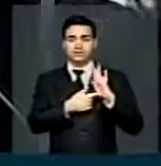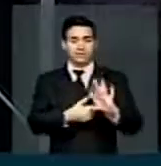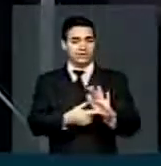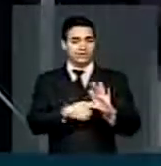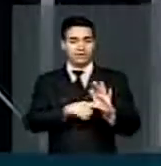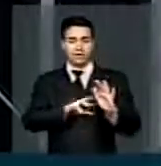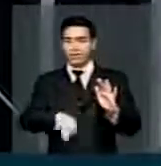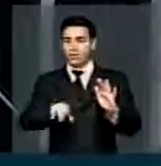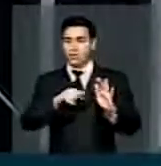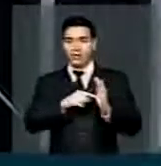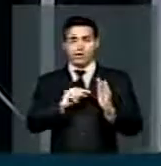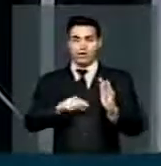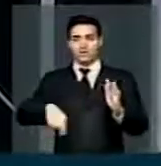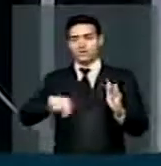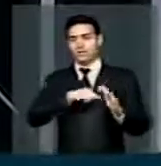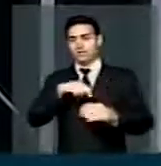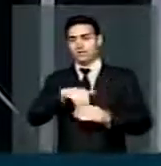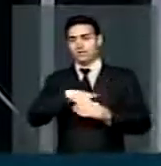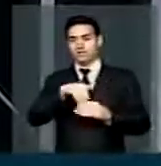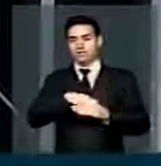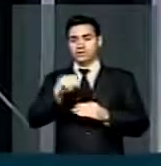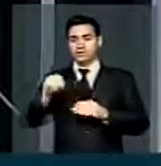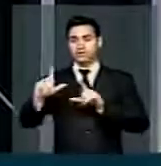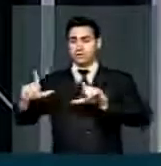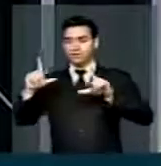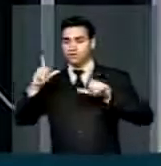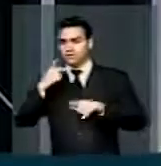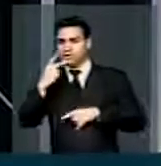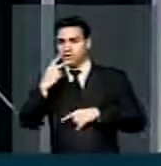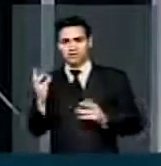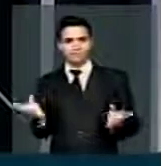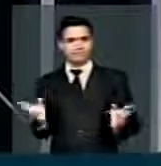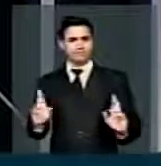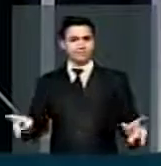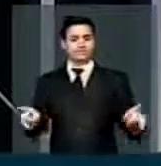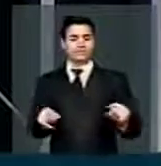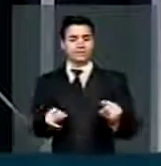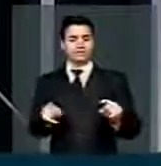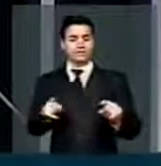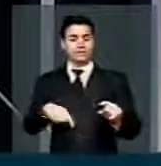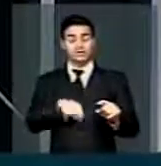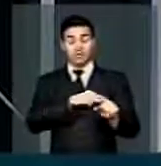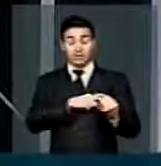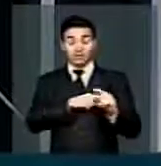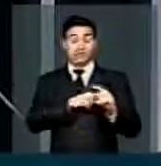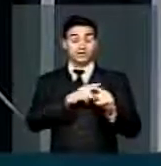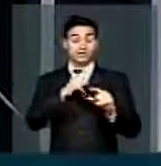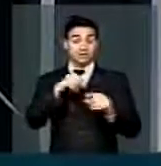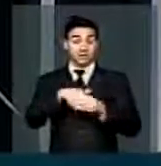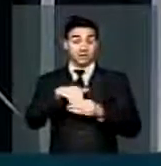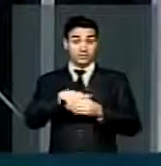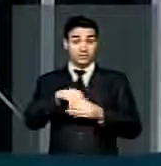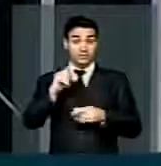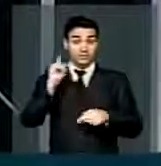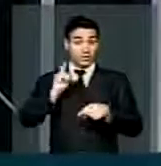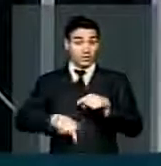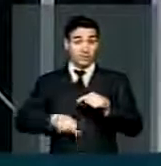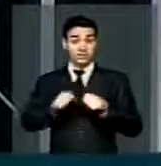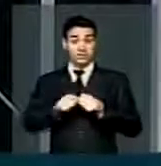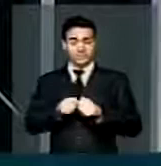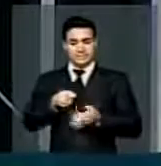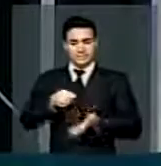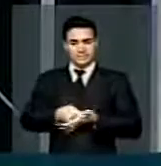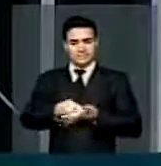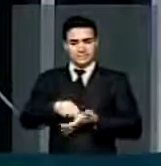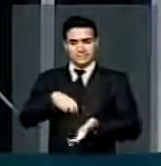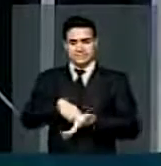Não foi aquilo que nós votamos ou que a imprensa está dizendo. O que nós votamos é a proibição do castigo rigoroso,